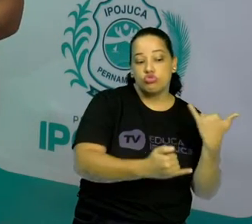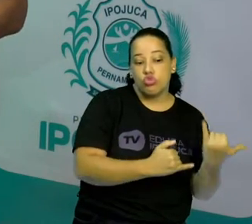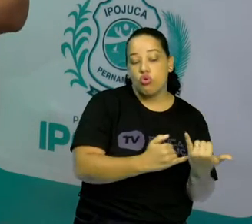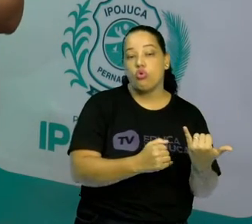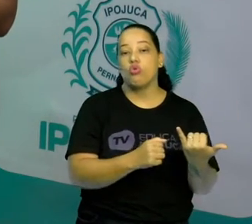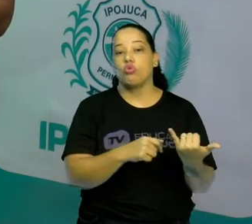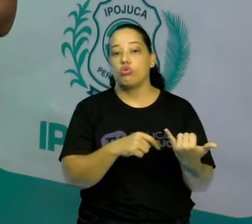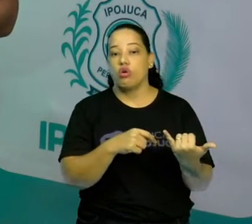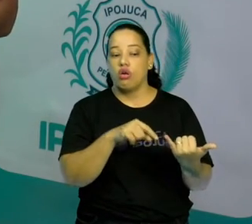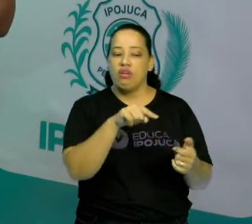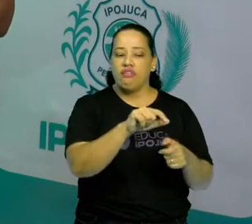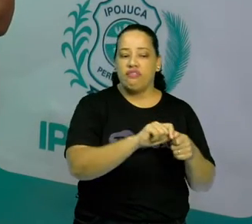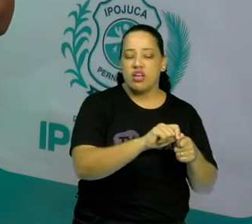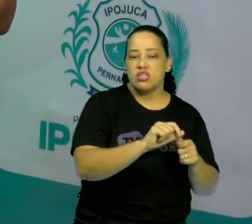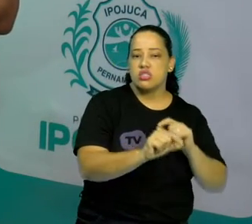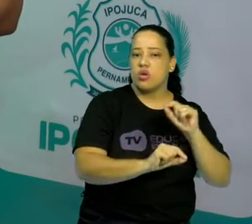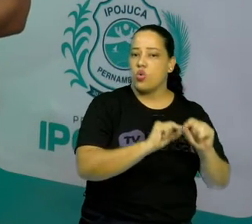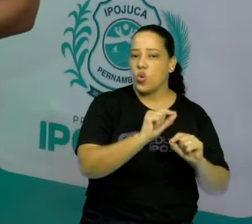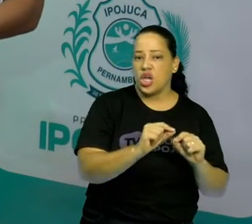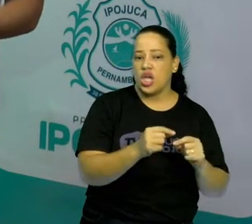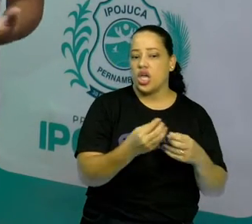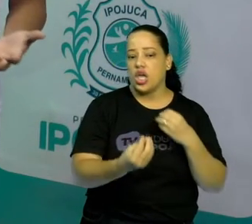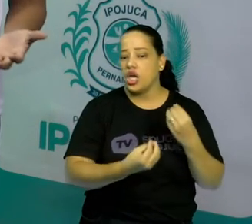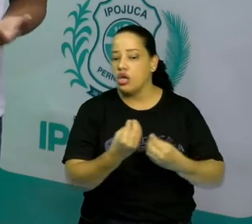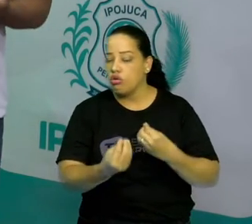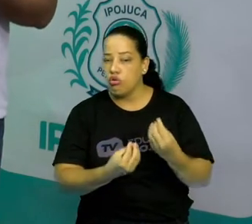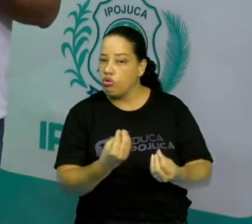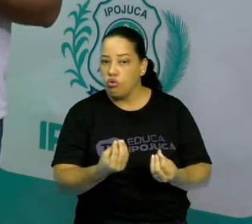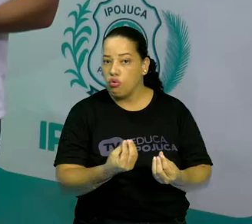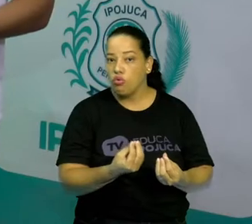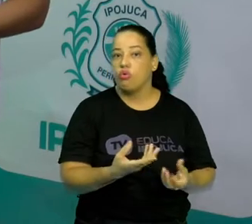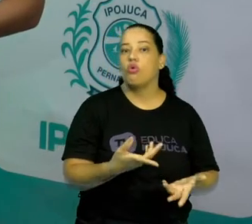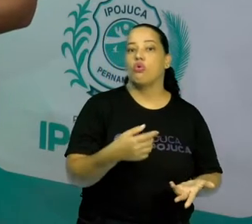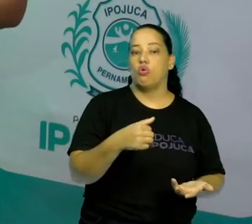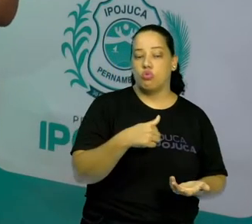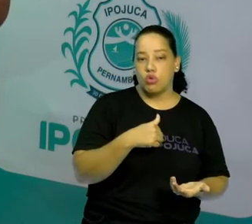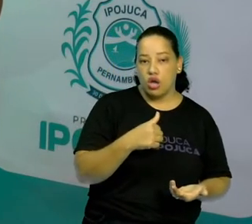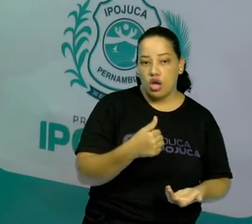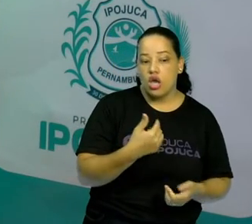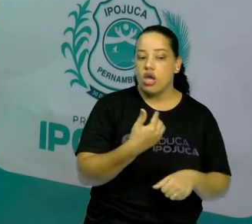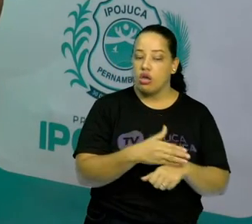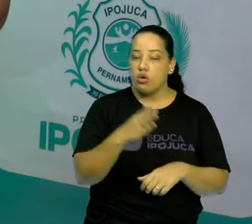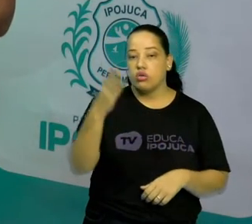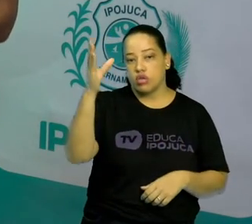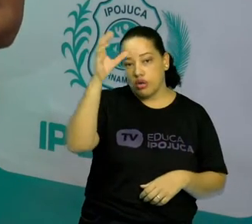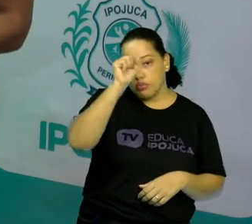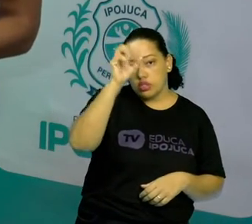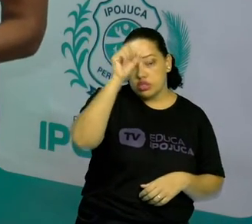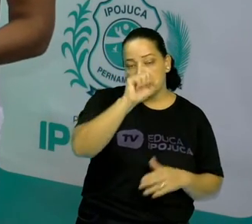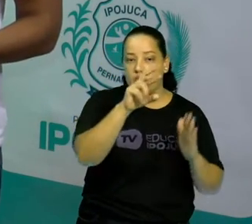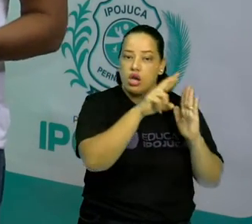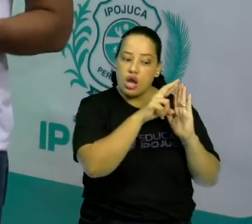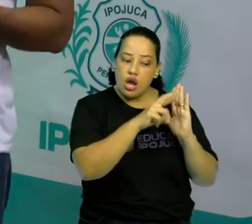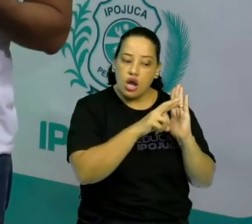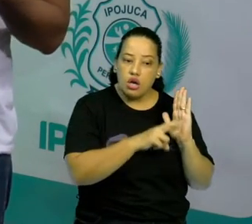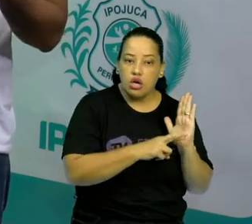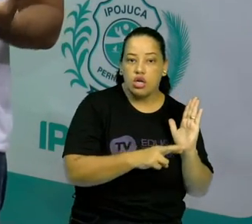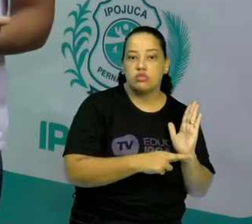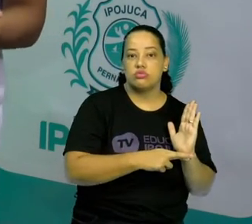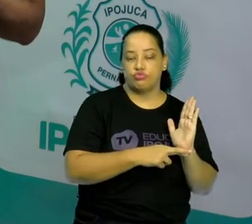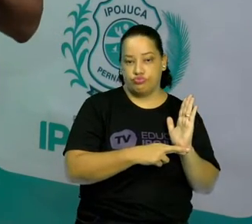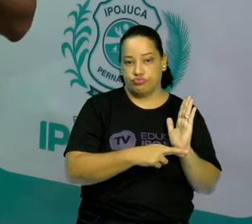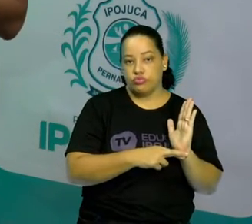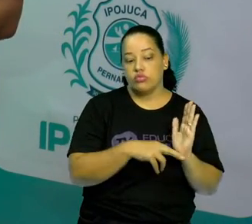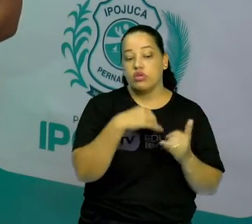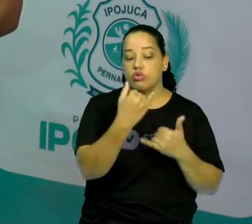expressar, principalmente algumas ações técnicas e táticas e questões de regras. Então, quando a gente fala